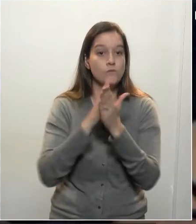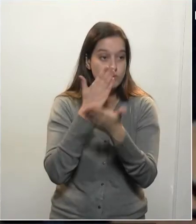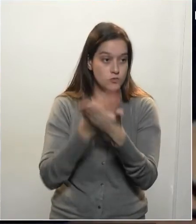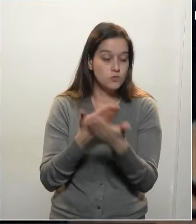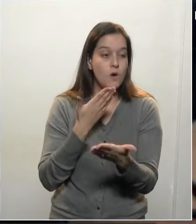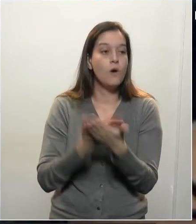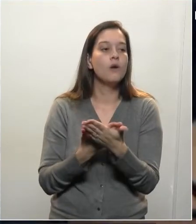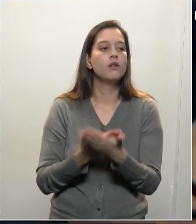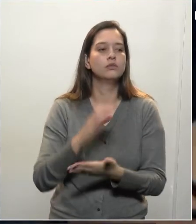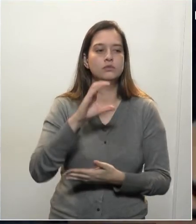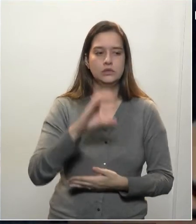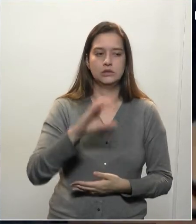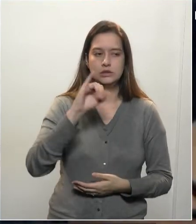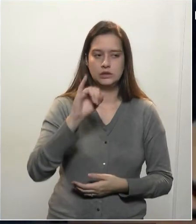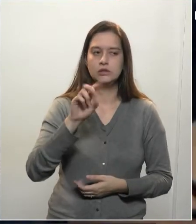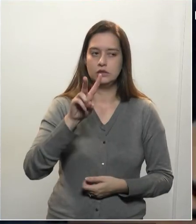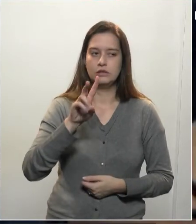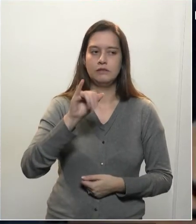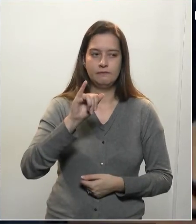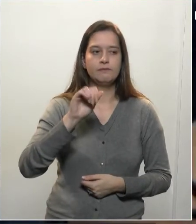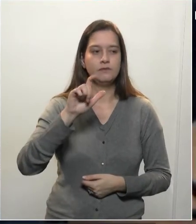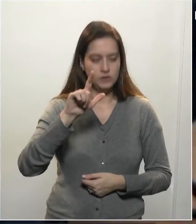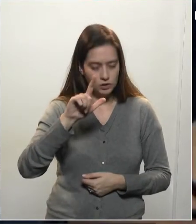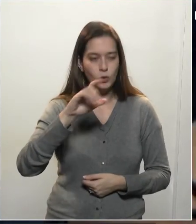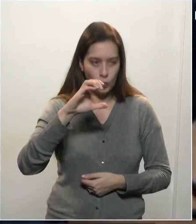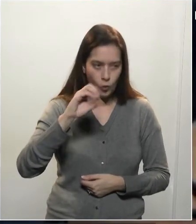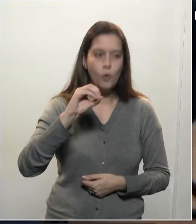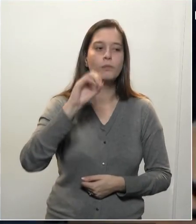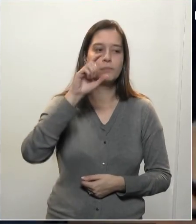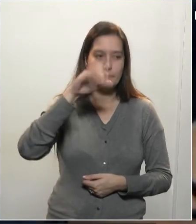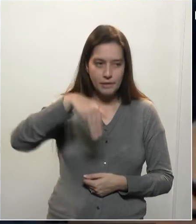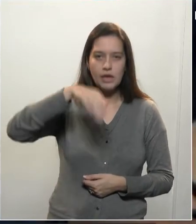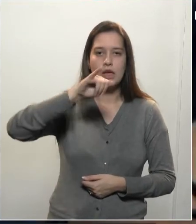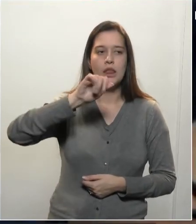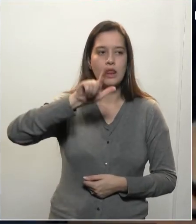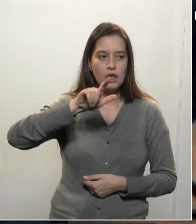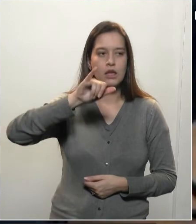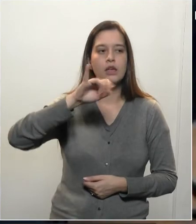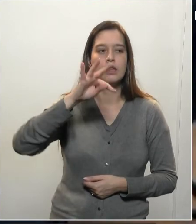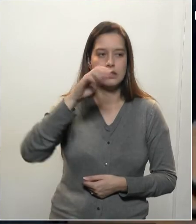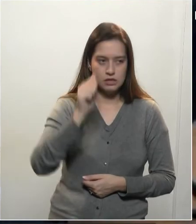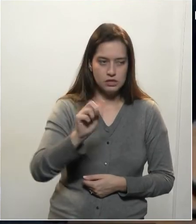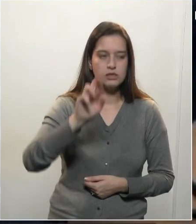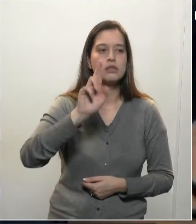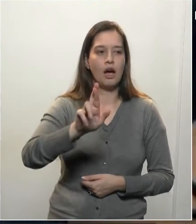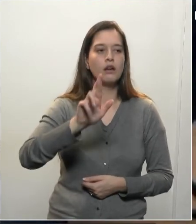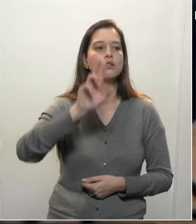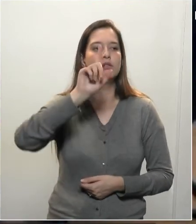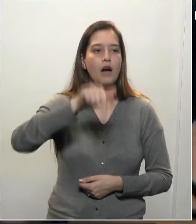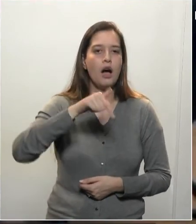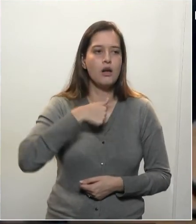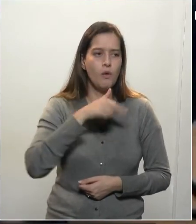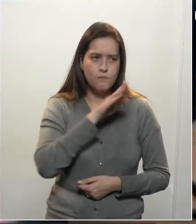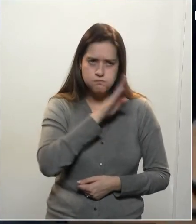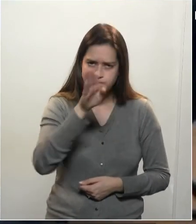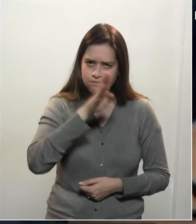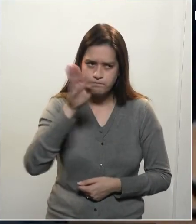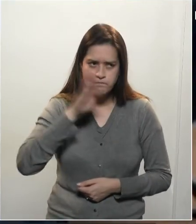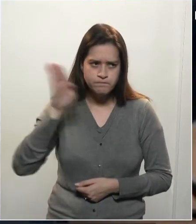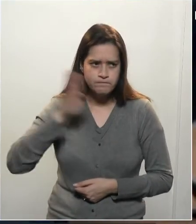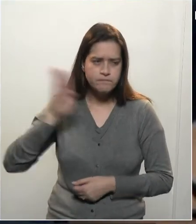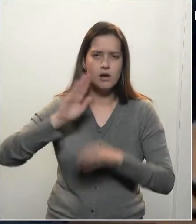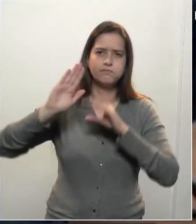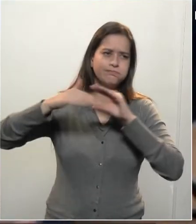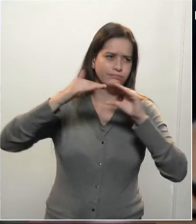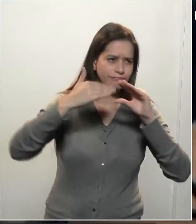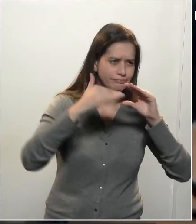bate palmas para essa casa. Podem ter certeza. Onde eu fui ontem, estou recebendo mensagens quase que de outurnamento,